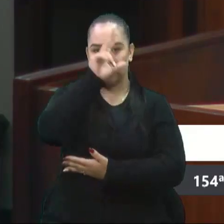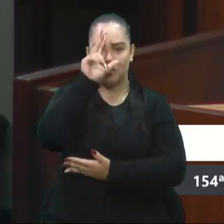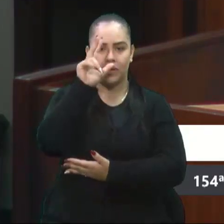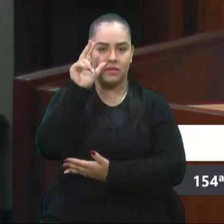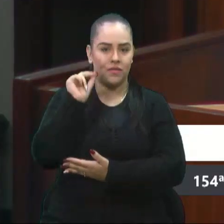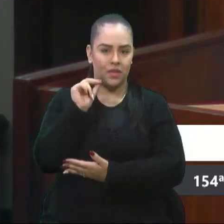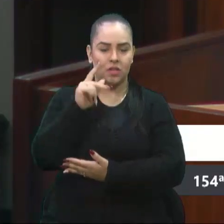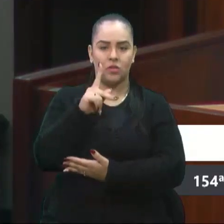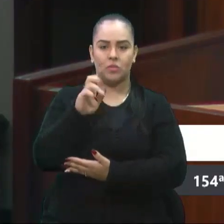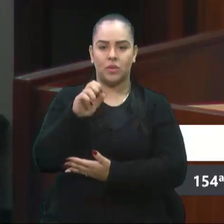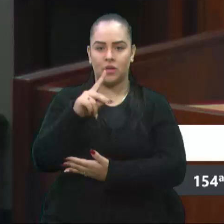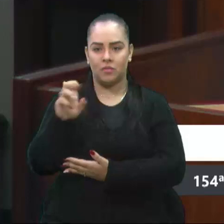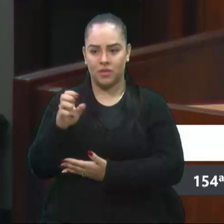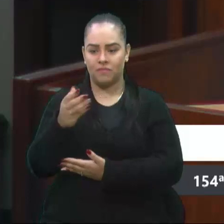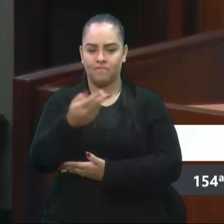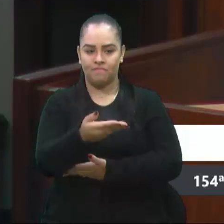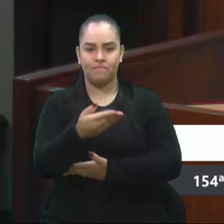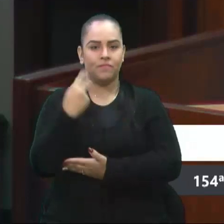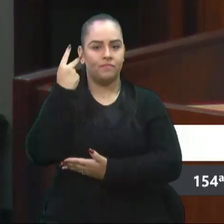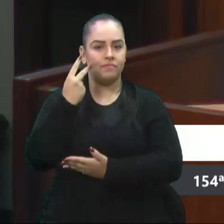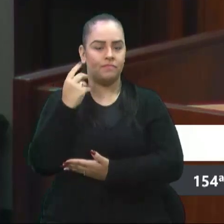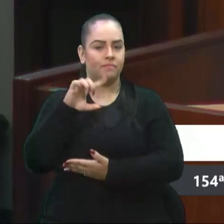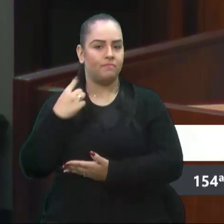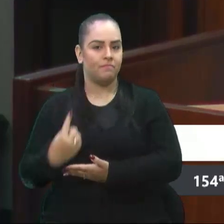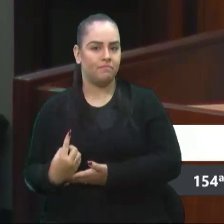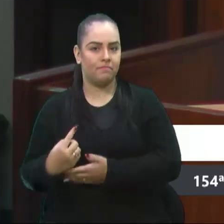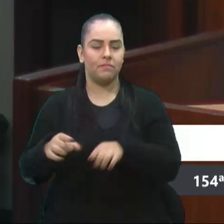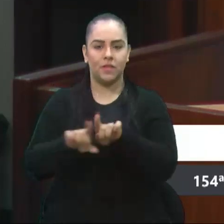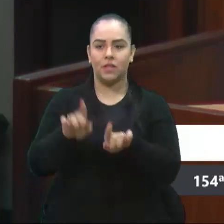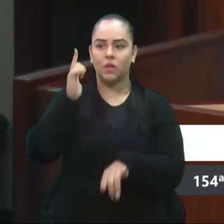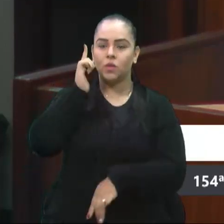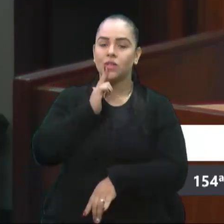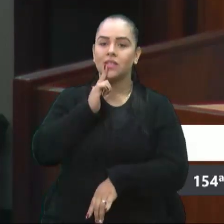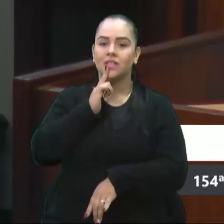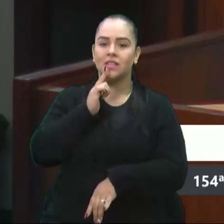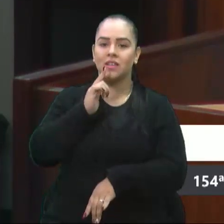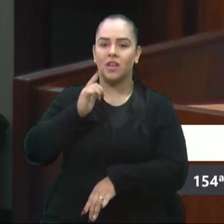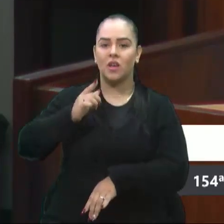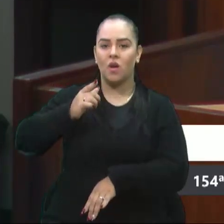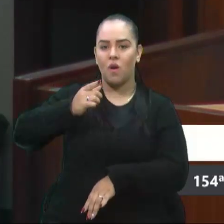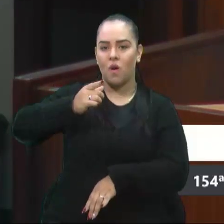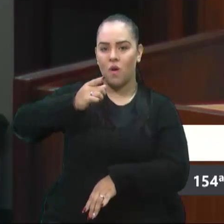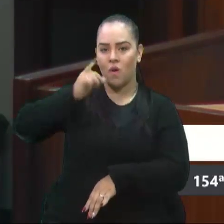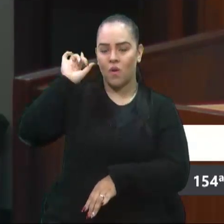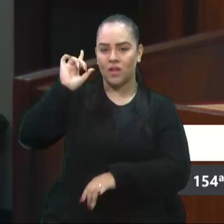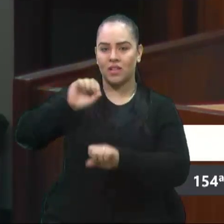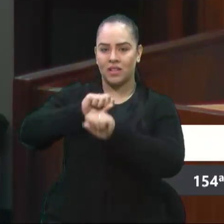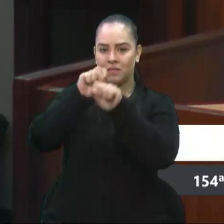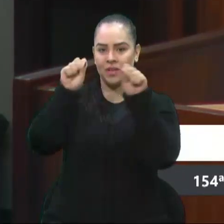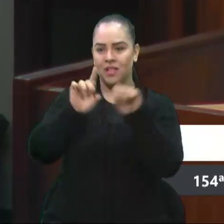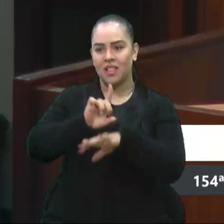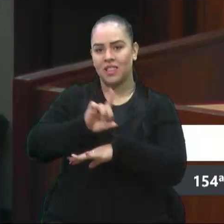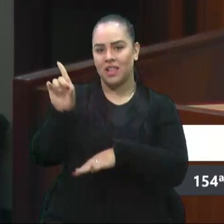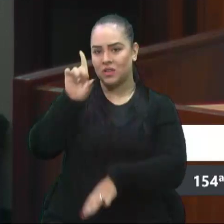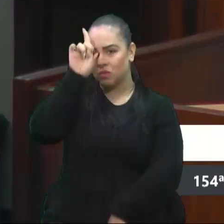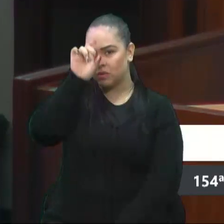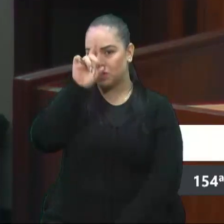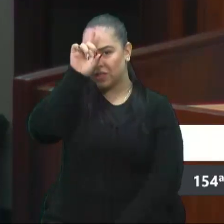vereadora Denise, para o vereador Lucas, que desde ontem de manhã estavam lá no Hospital Geral,